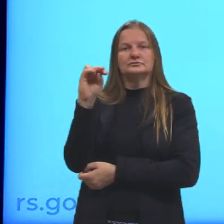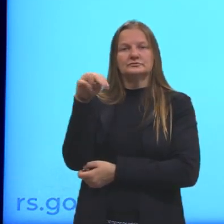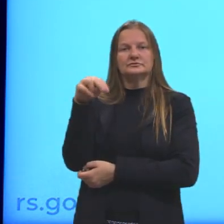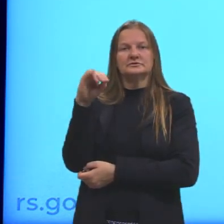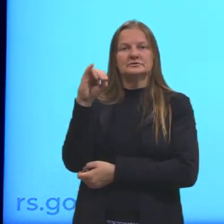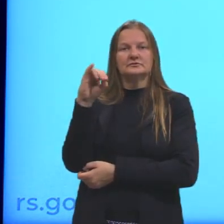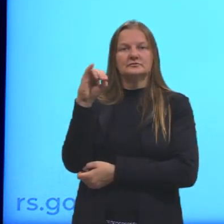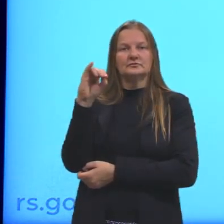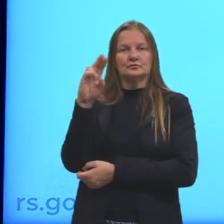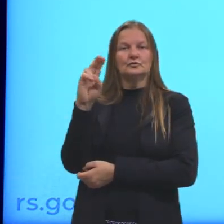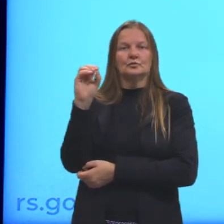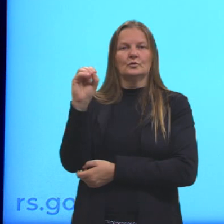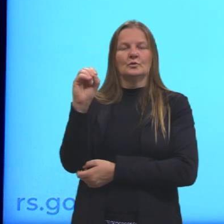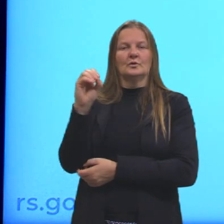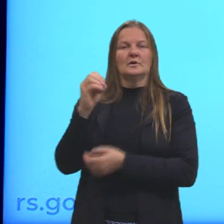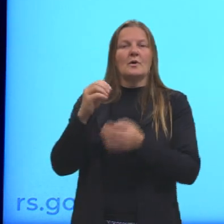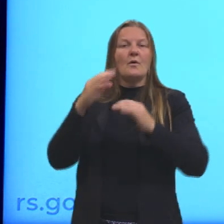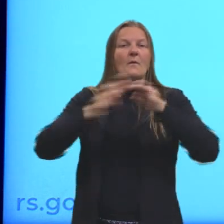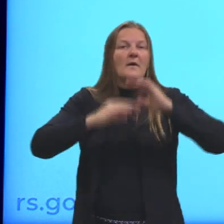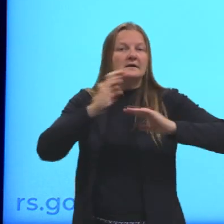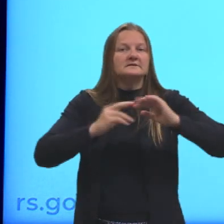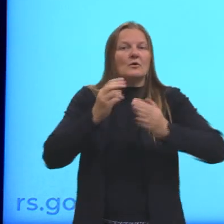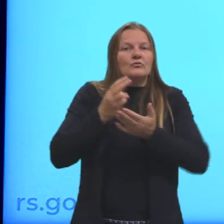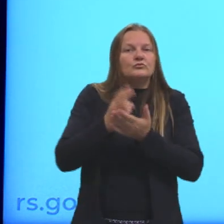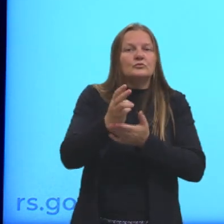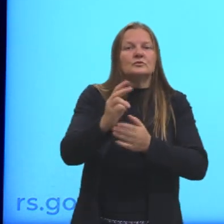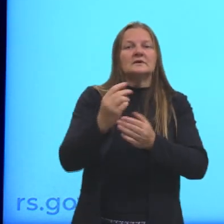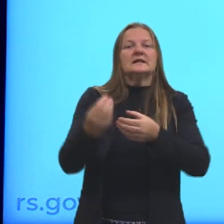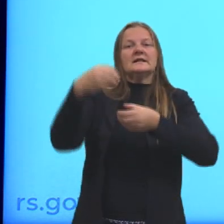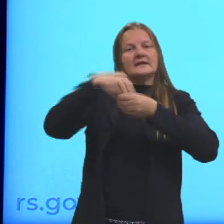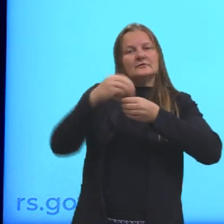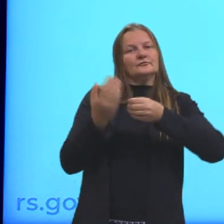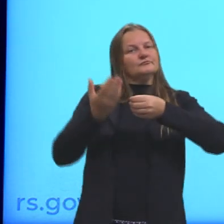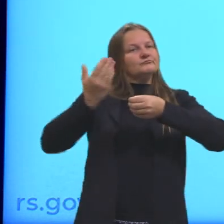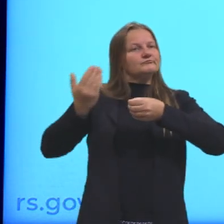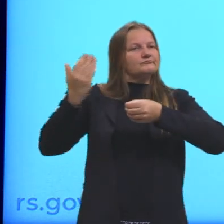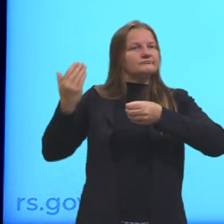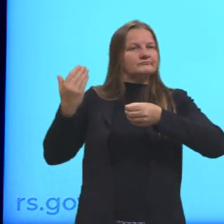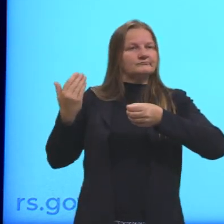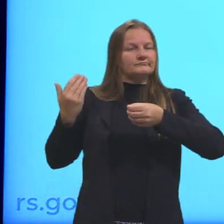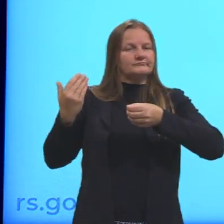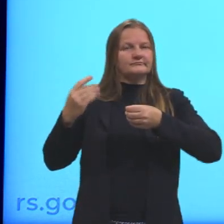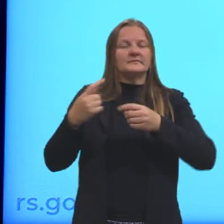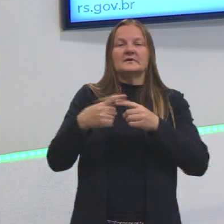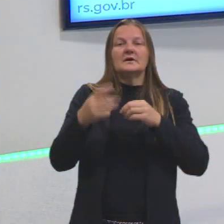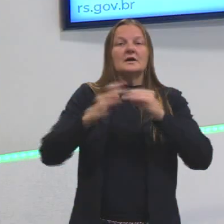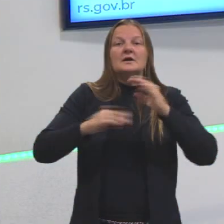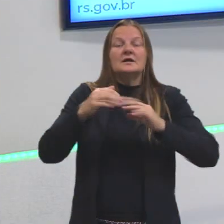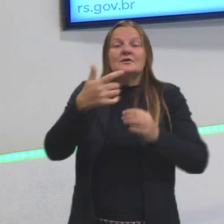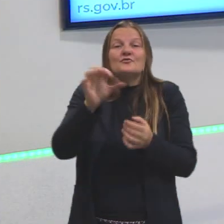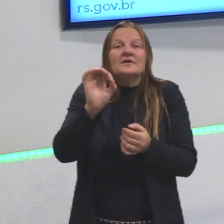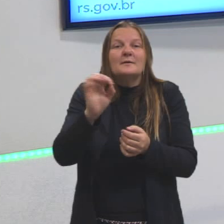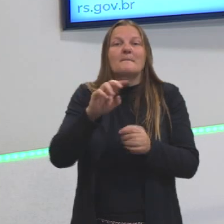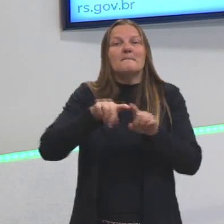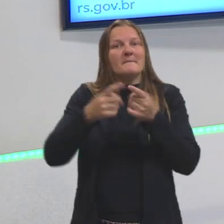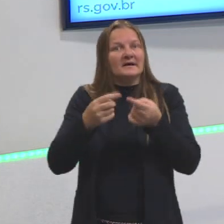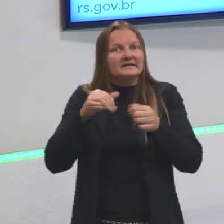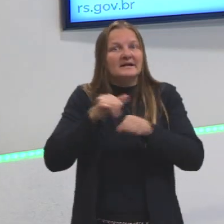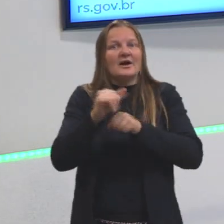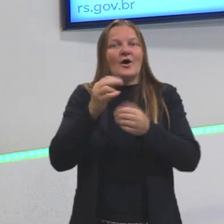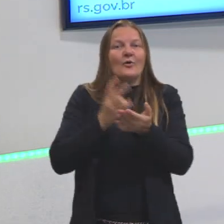continuidade de uma ação dentro do passado. Ela não existe mais, mas ela